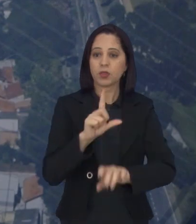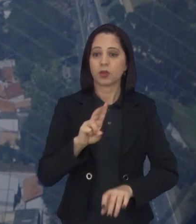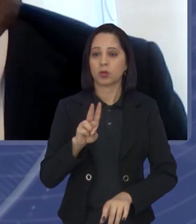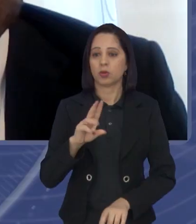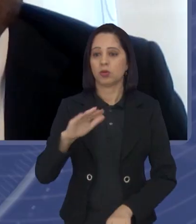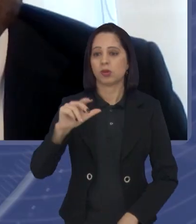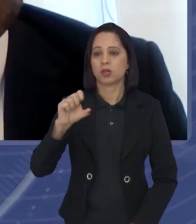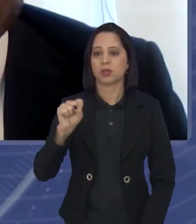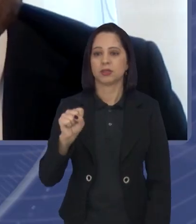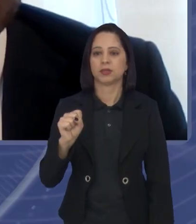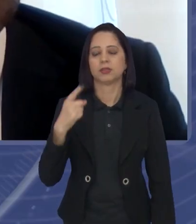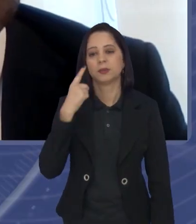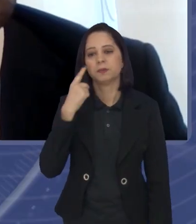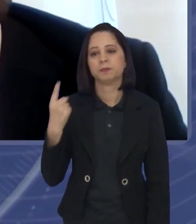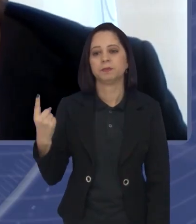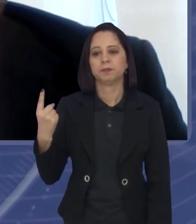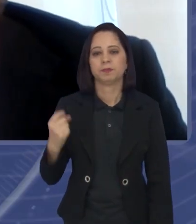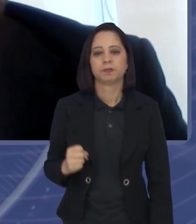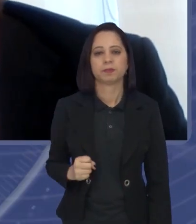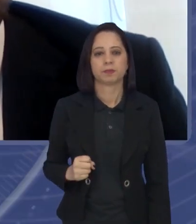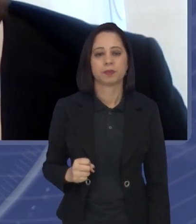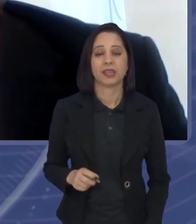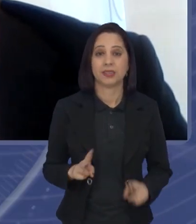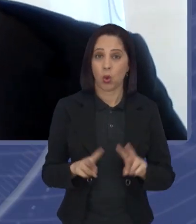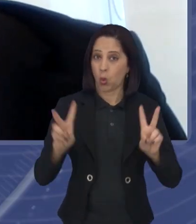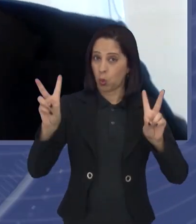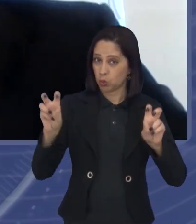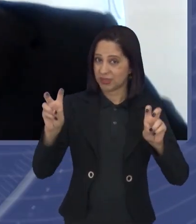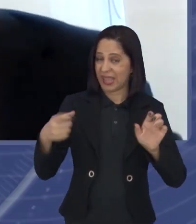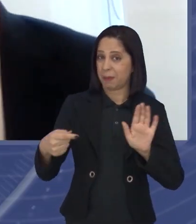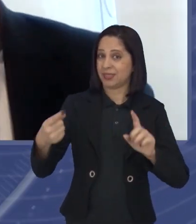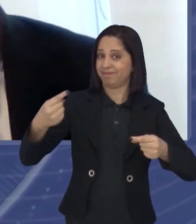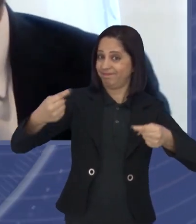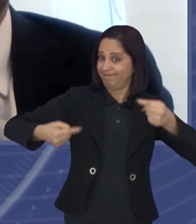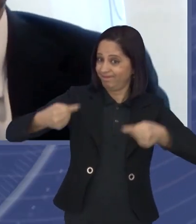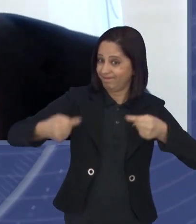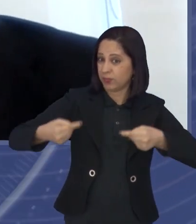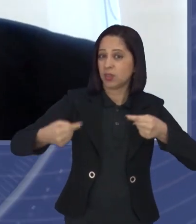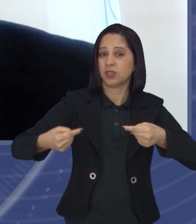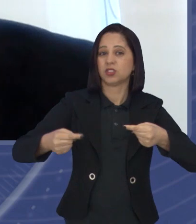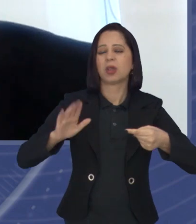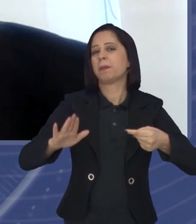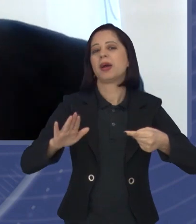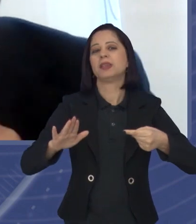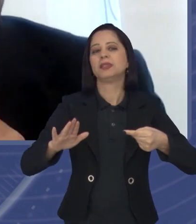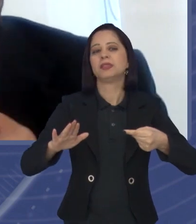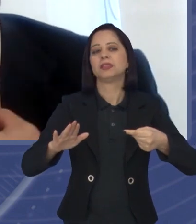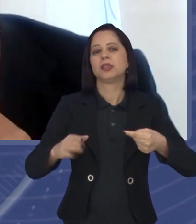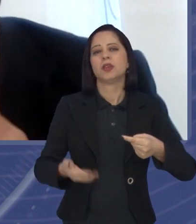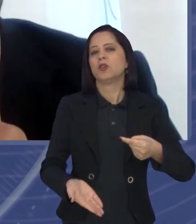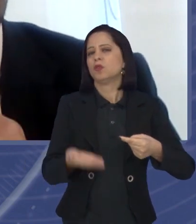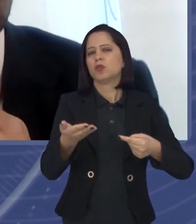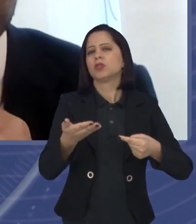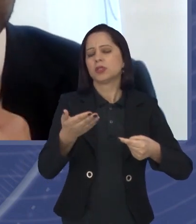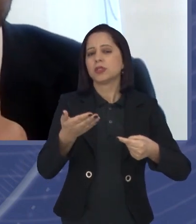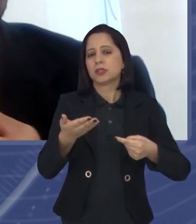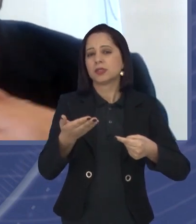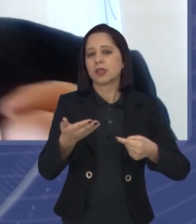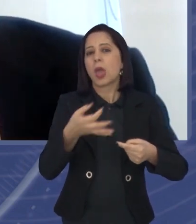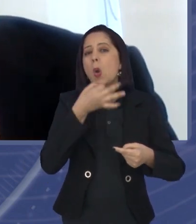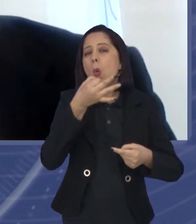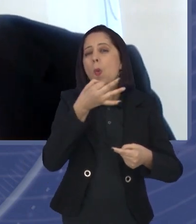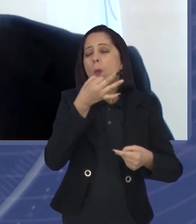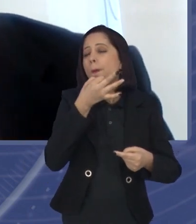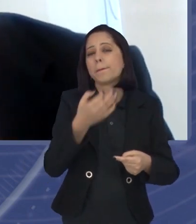sobre essa situação, que virou uma pauta política. como que você acredita também, você também